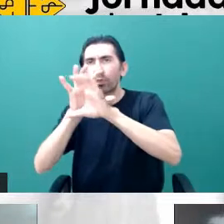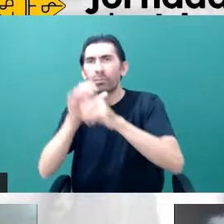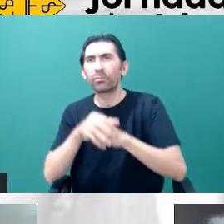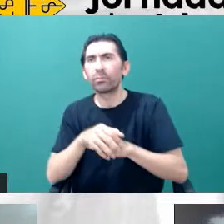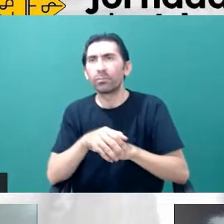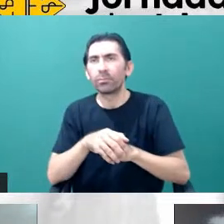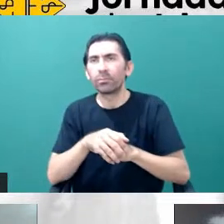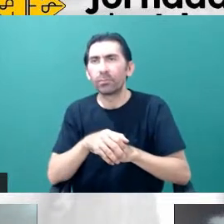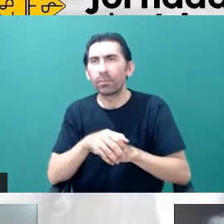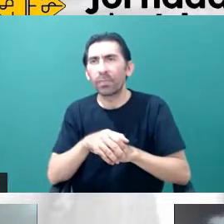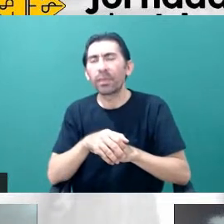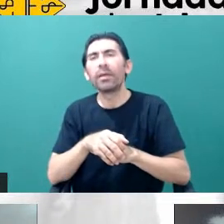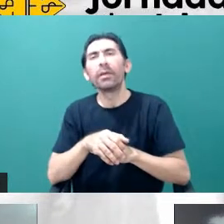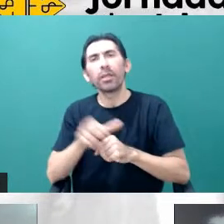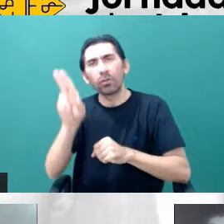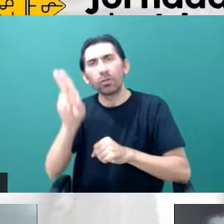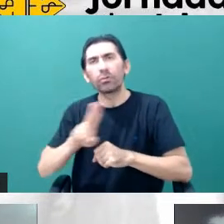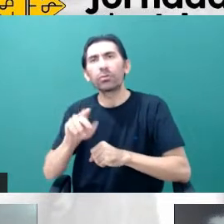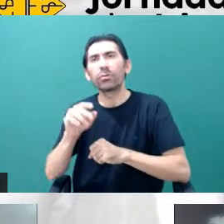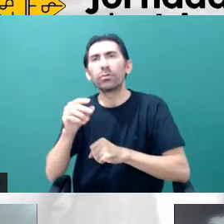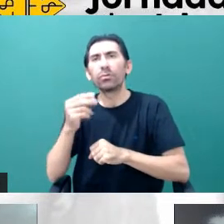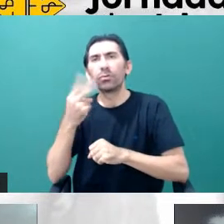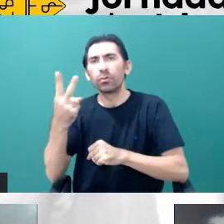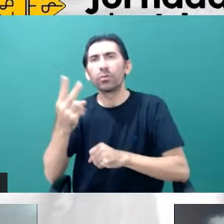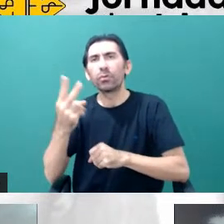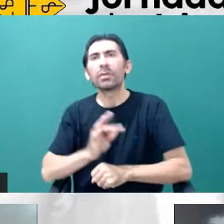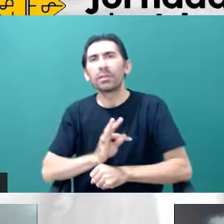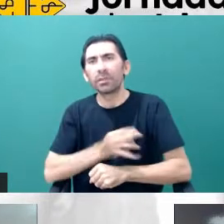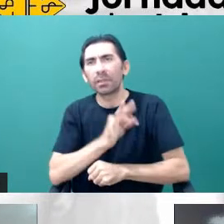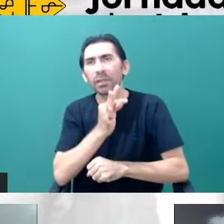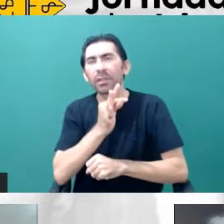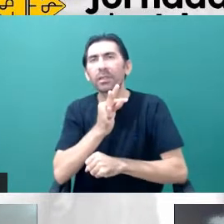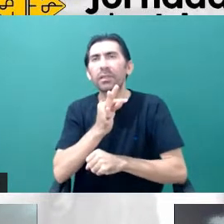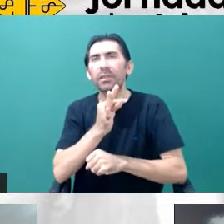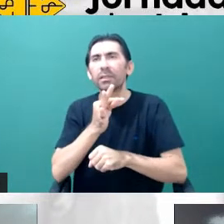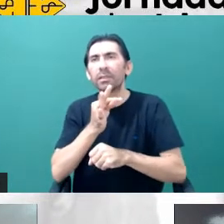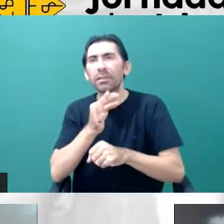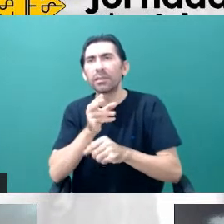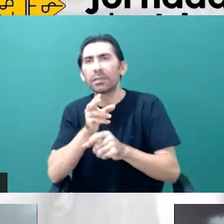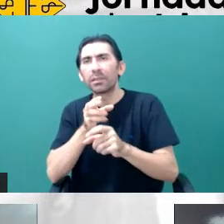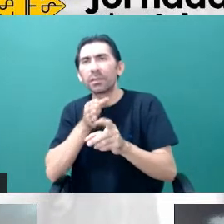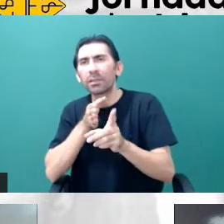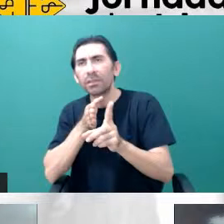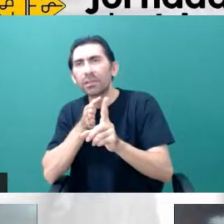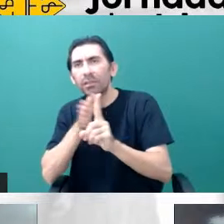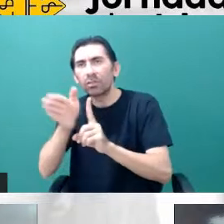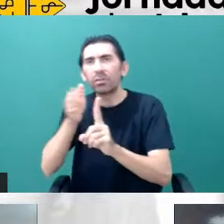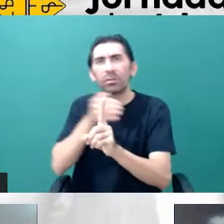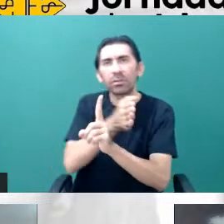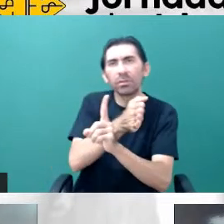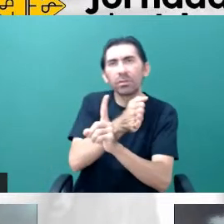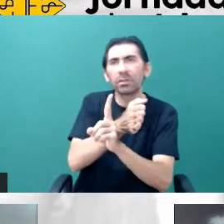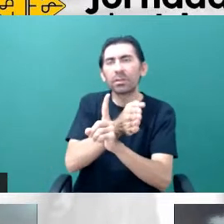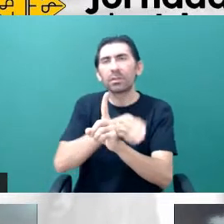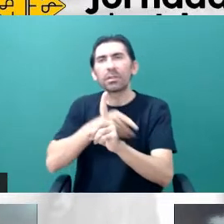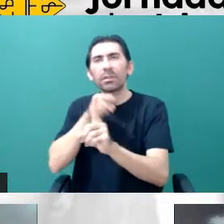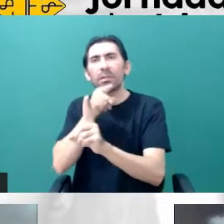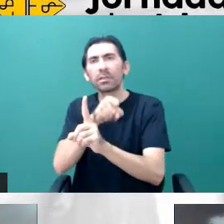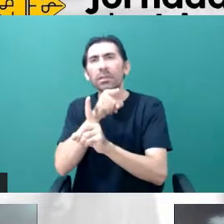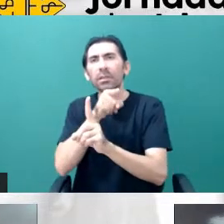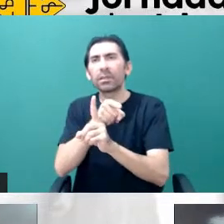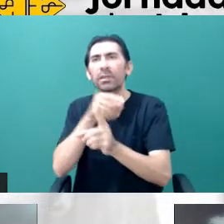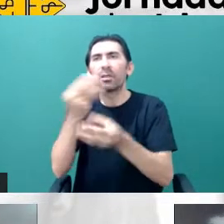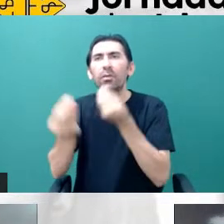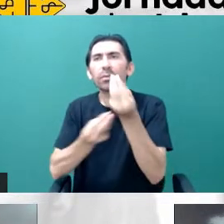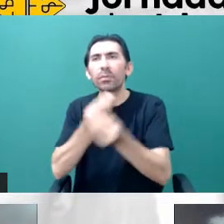duas técnicas para fazer essas observações. O primeiro é o que a gente